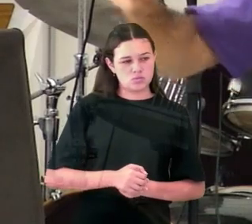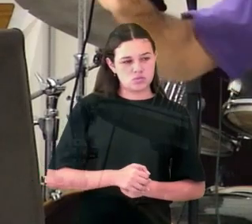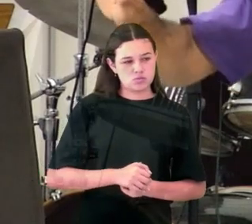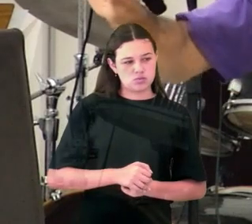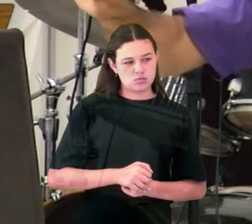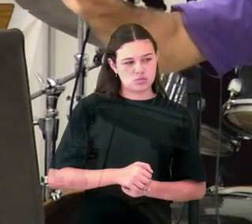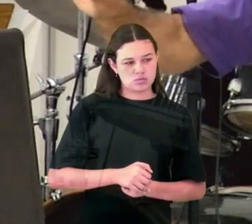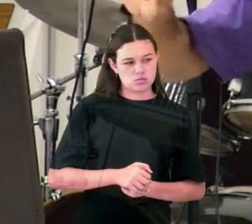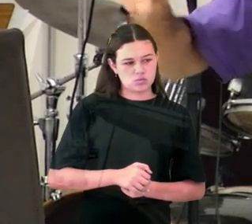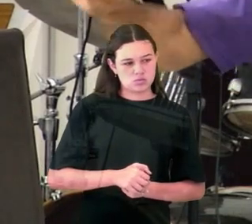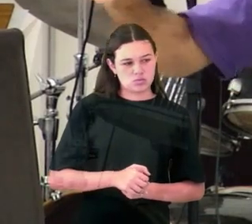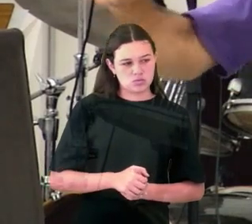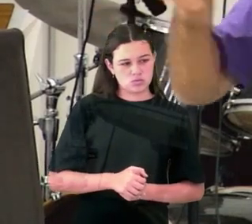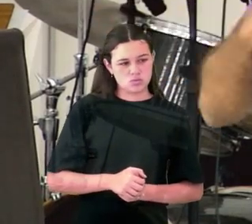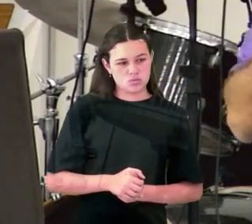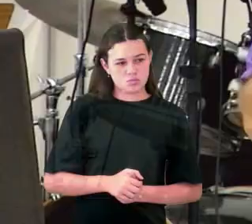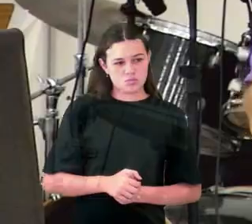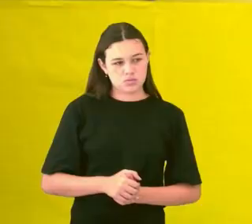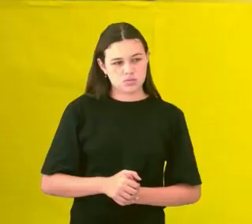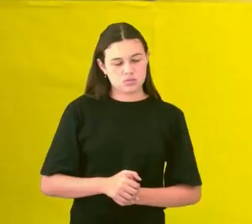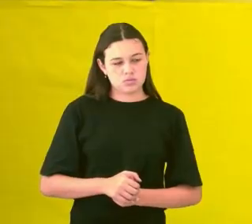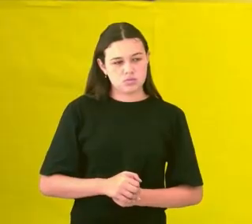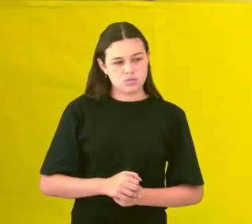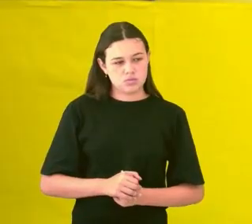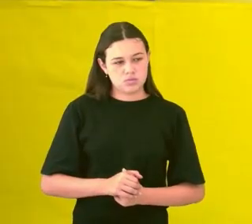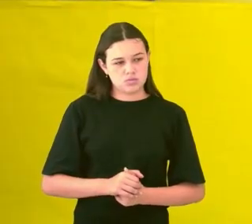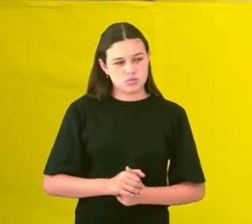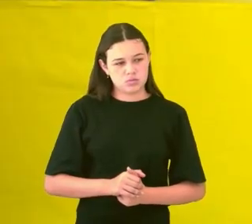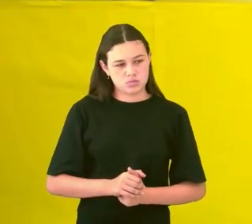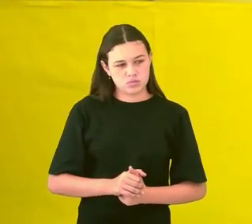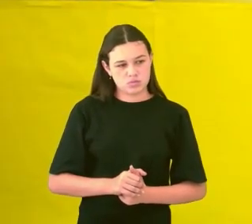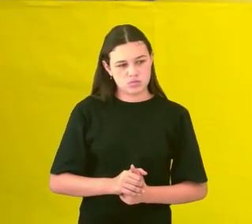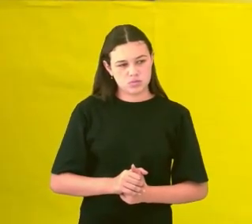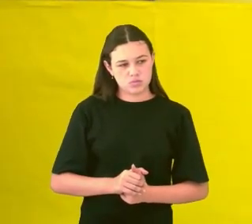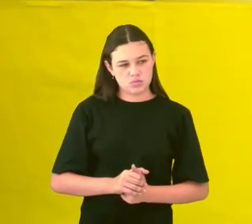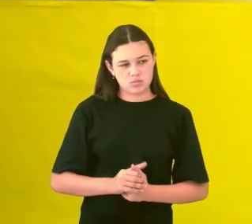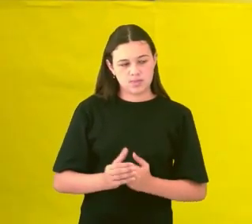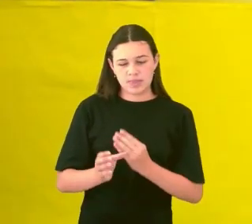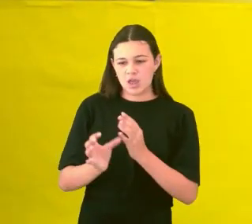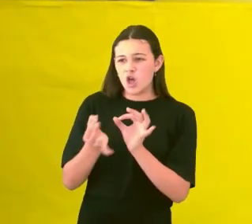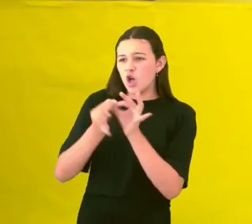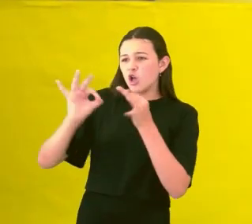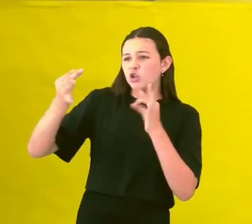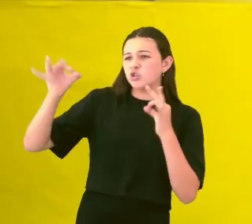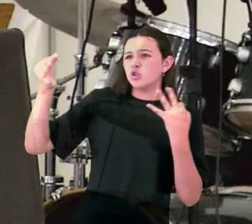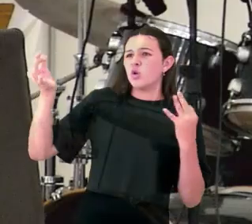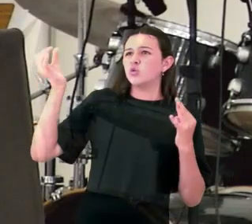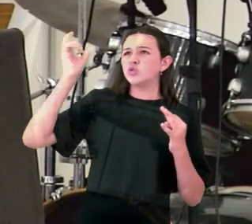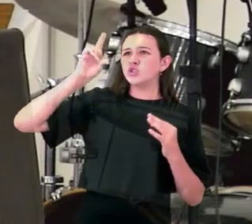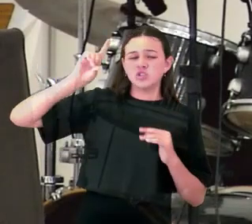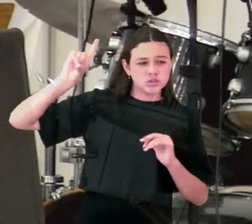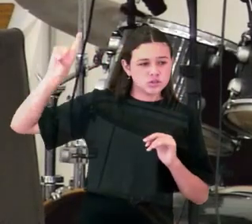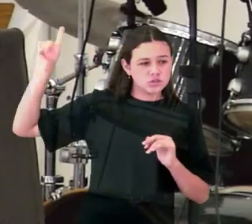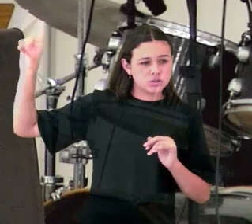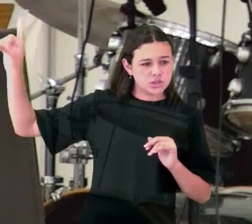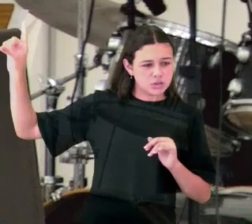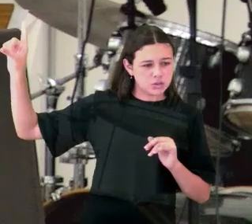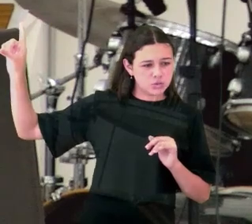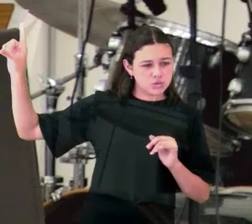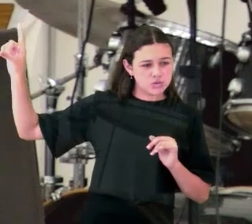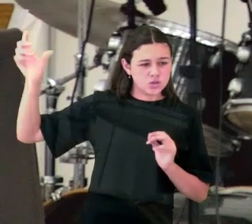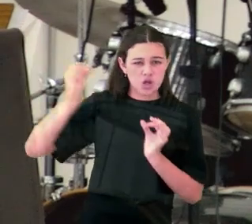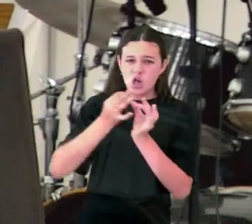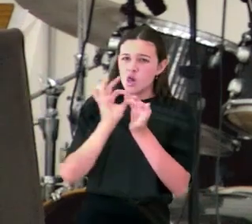Longe de Deus, longe do calor, longe da graça, longe da misericórdia. Você não precisa continuar vivendo